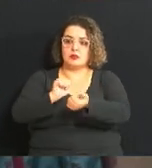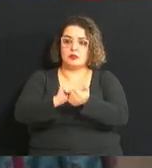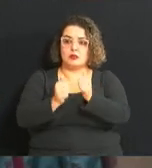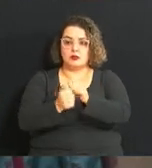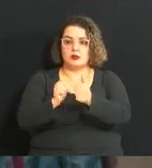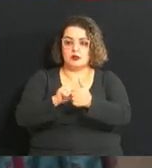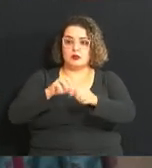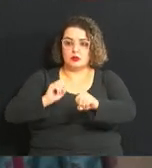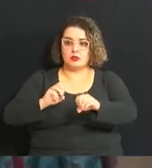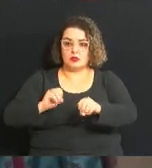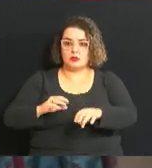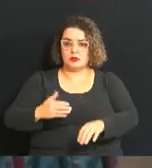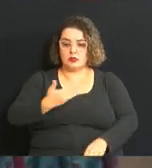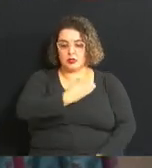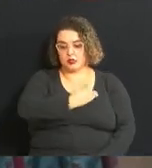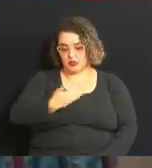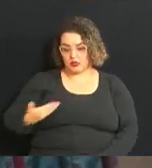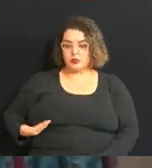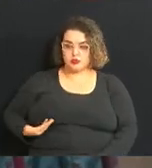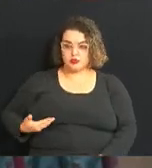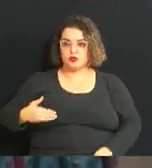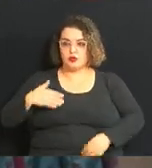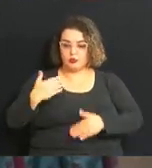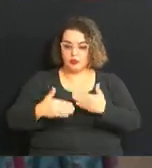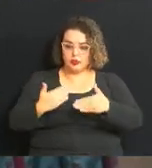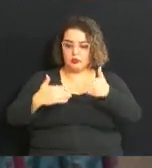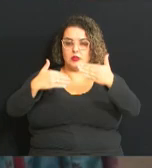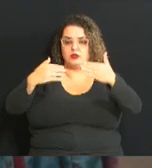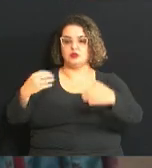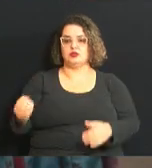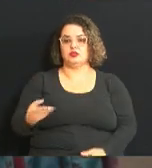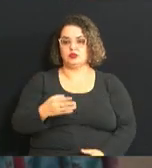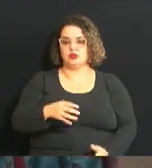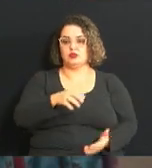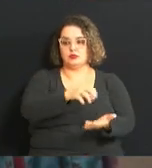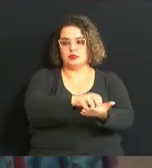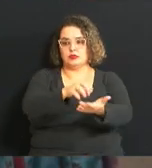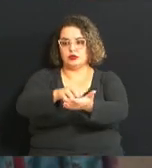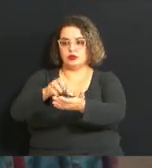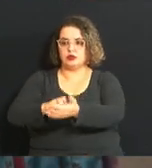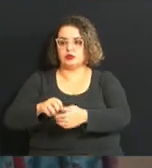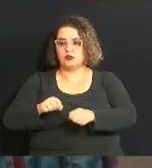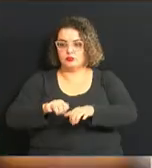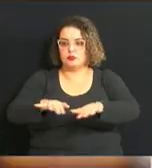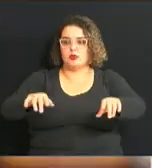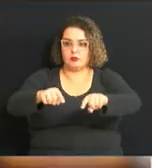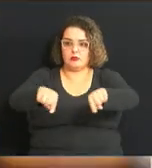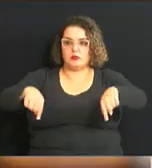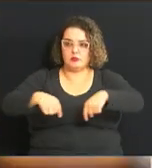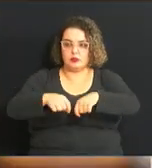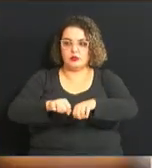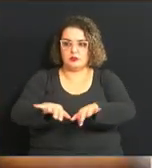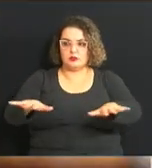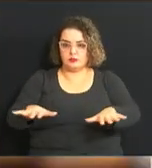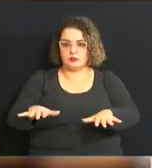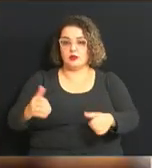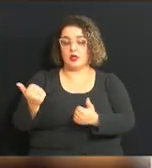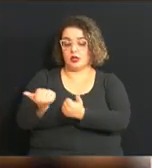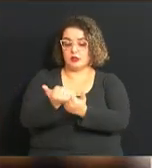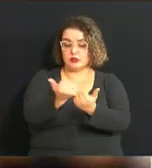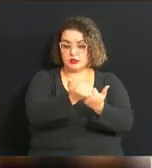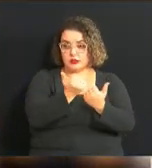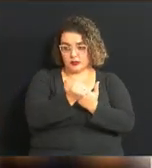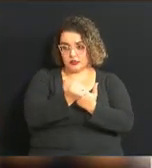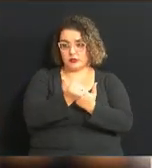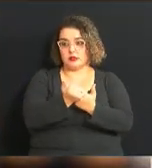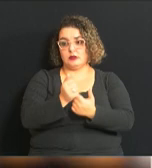da rede pública, bem como construções de novas unidades e ampliação de salas de aula. Esses cargos que a